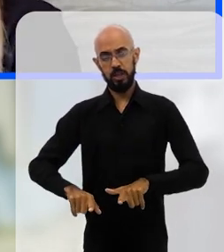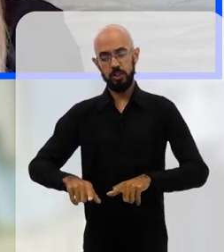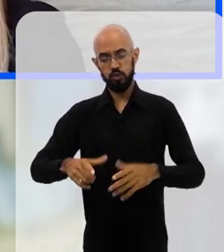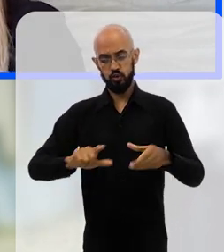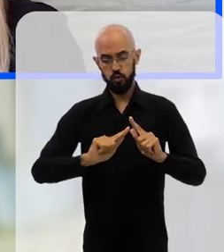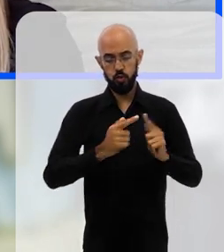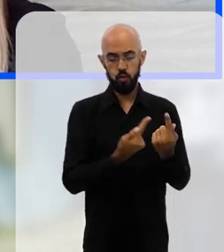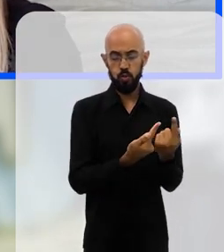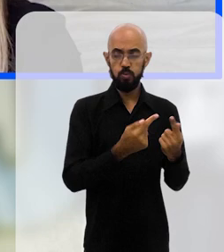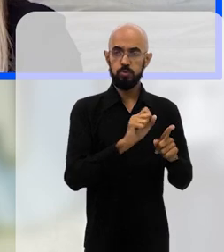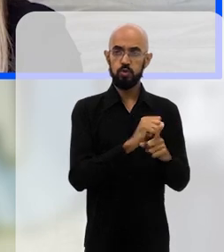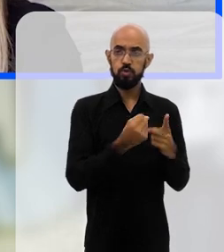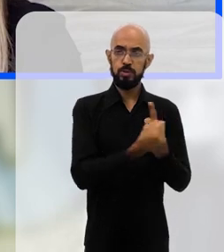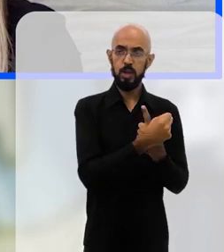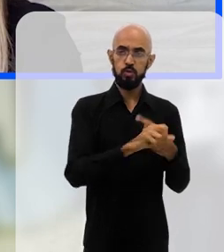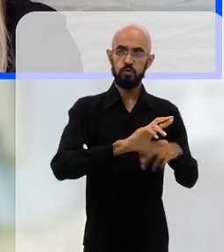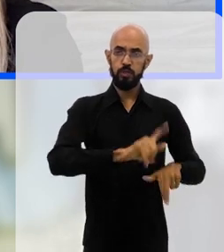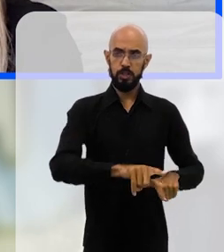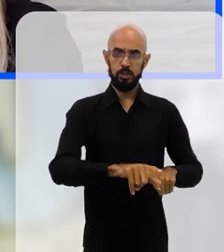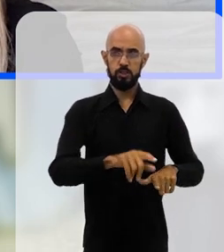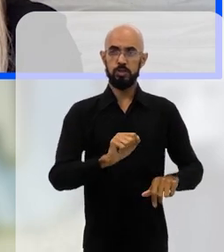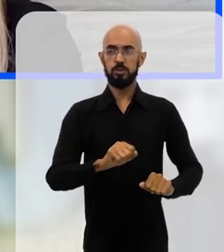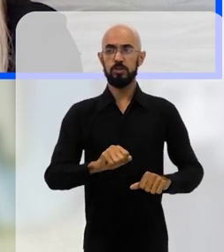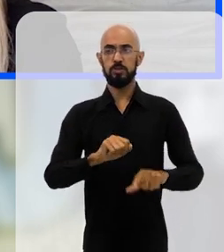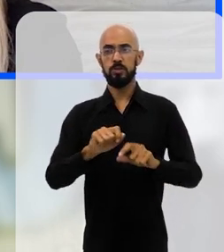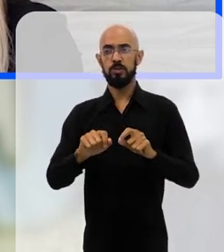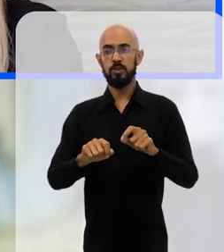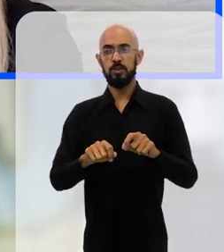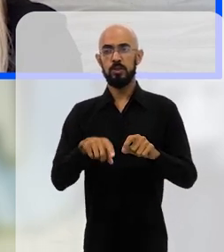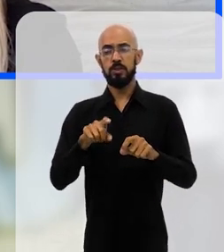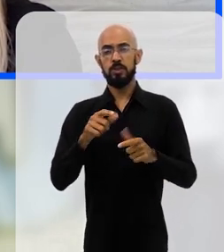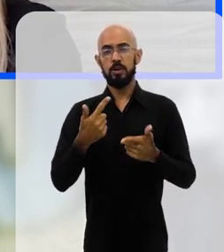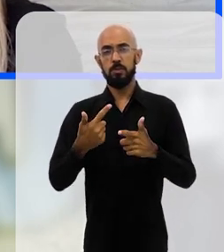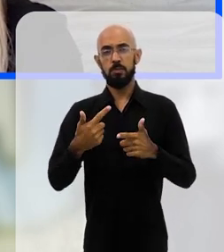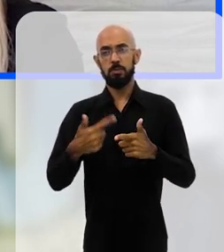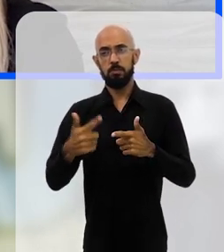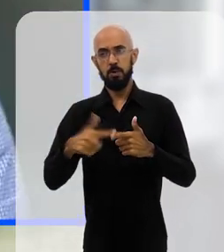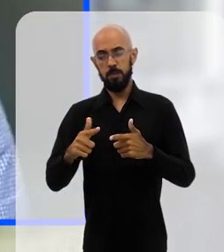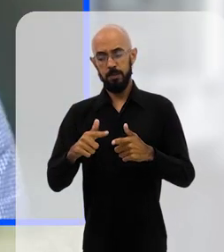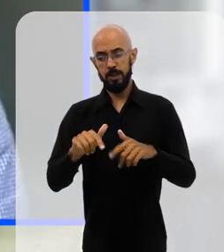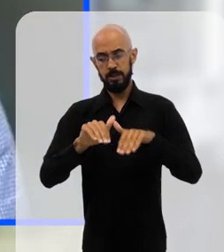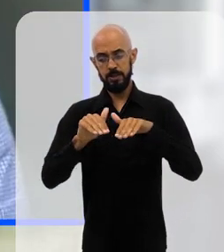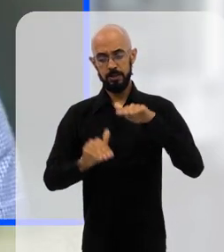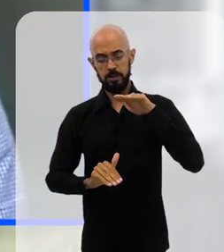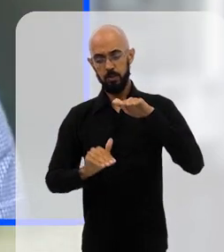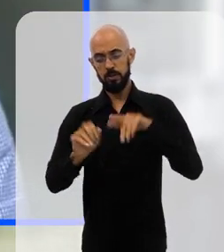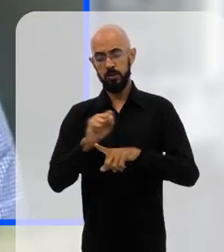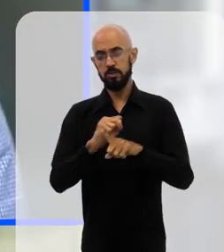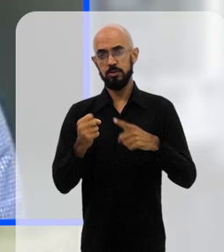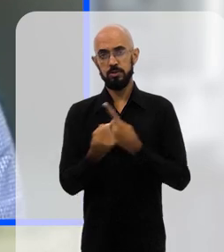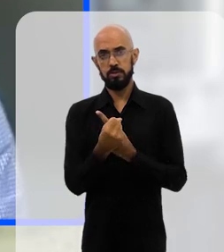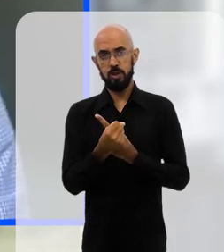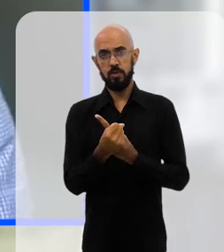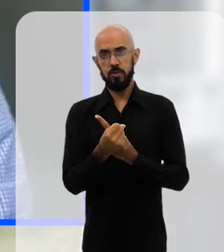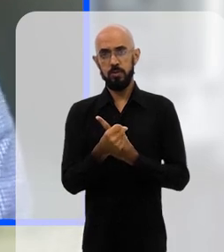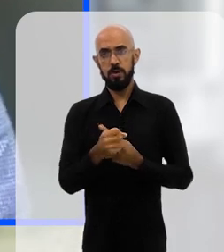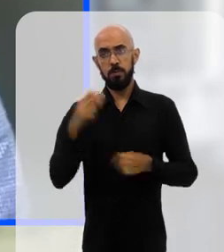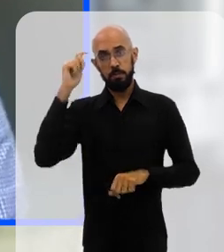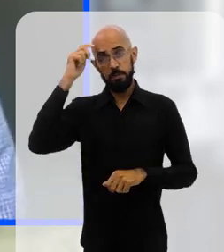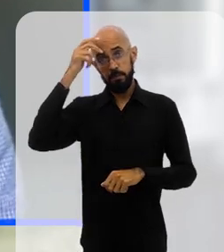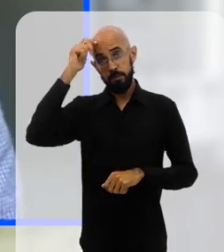diferenciado em grupos sociais diferentes, que tem a ver em parte também com a própria questão da desigualdade social, então